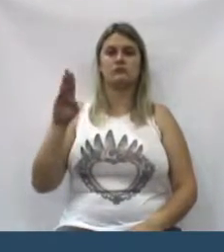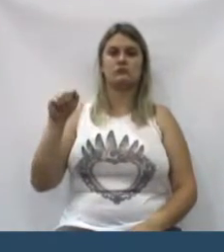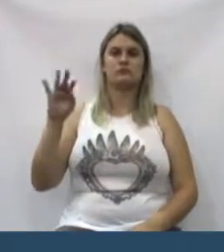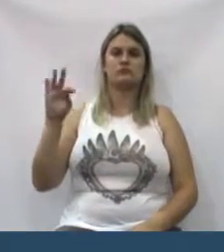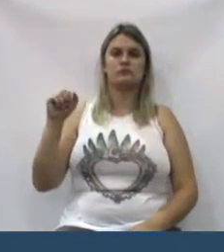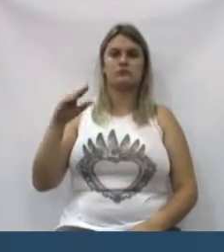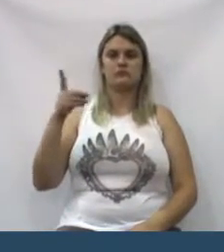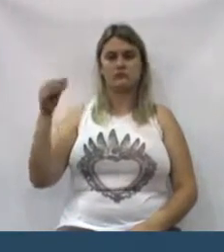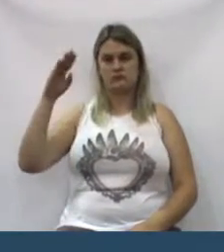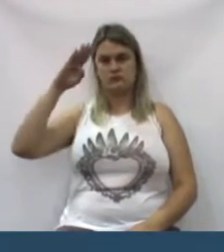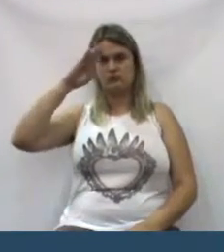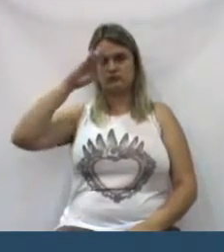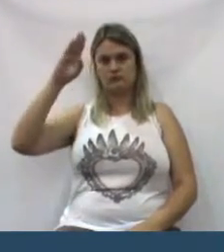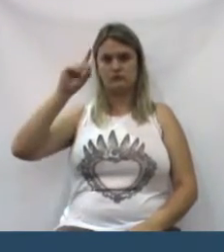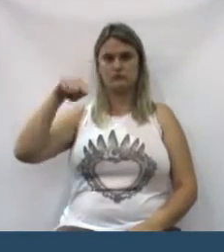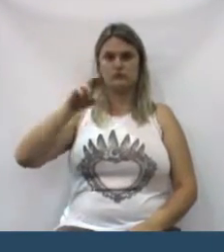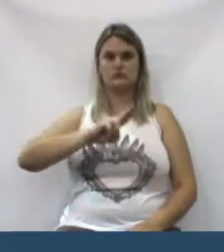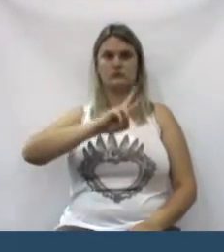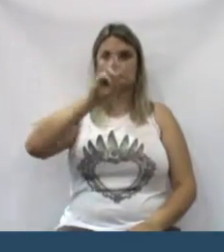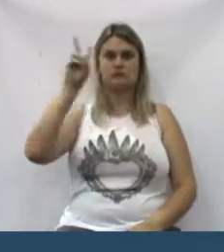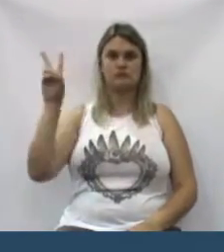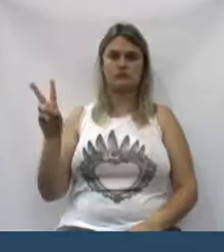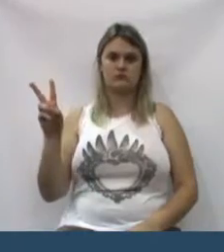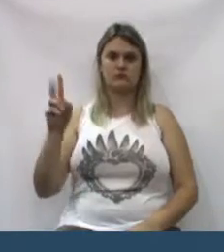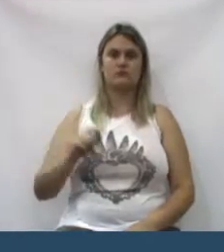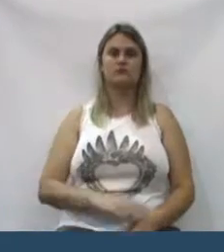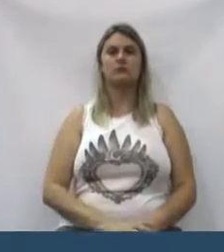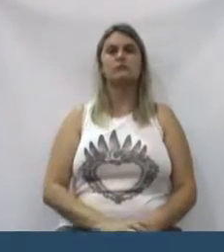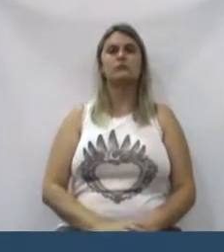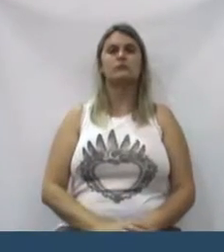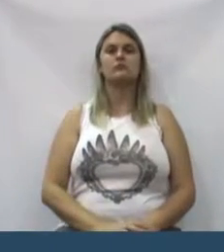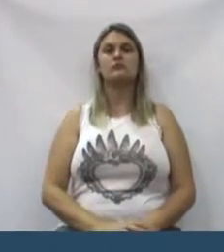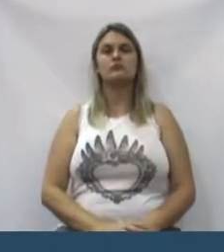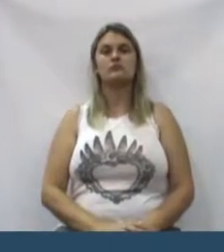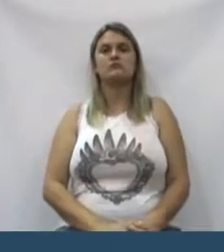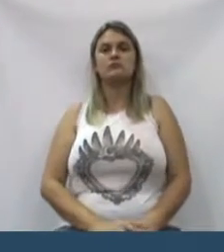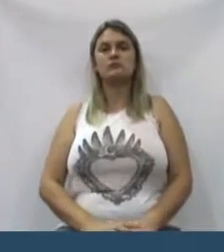que é em União da Vitória. Então,